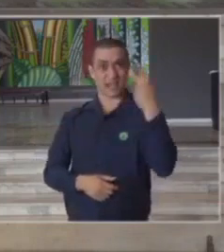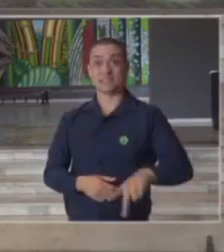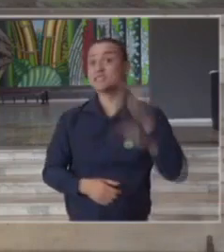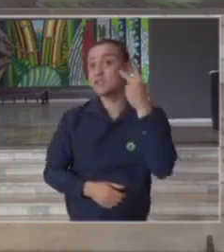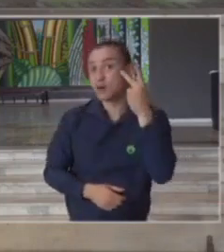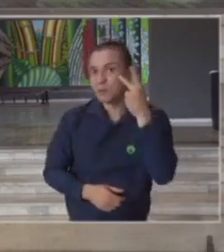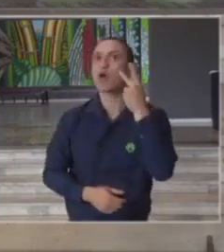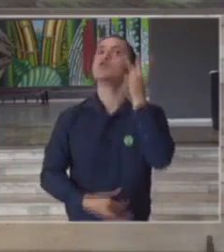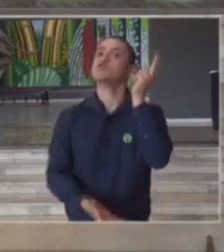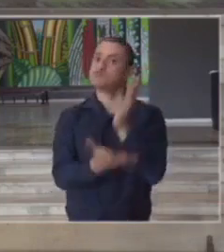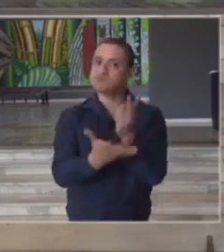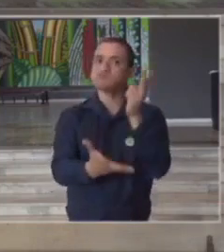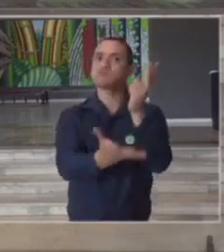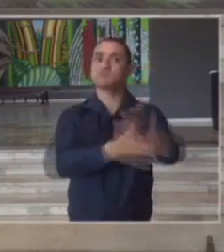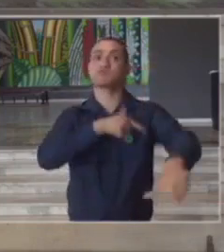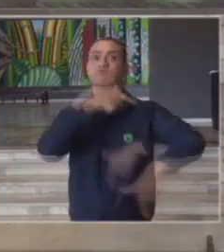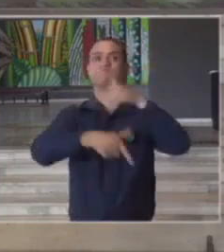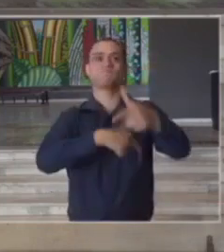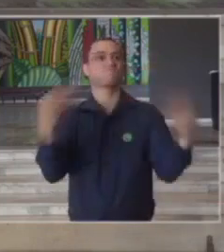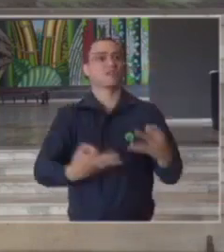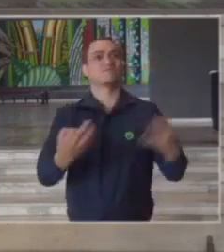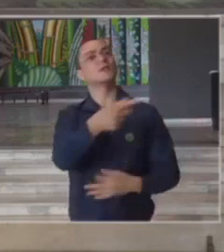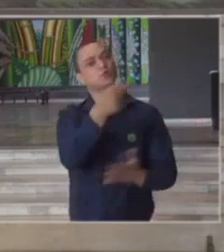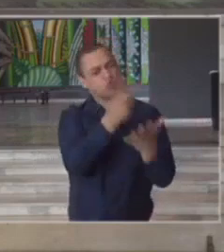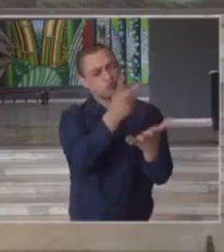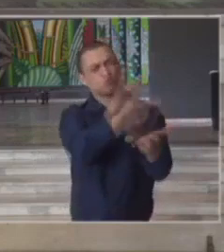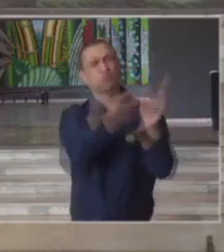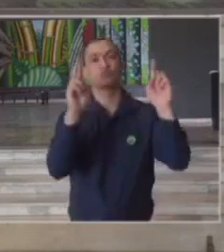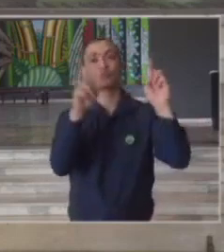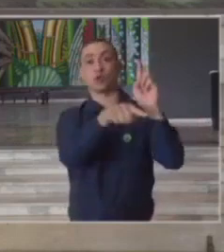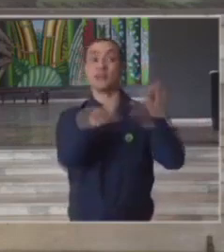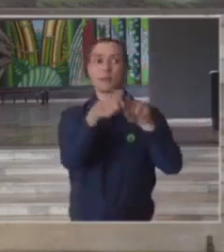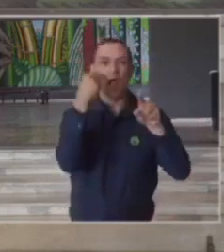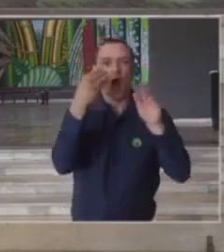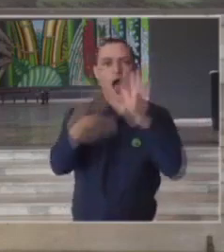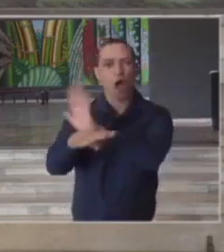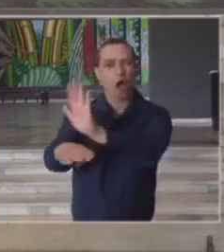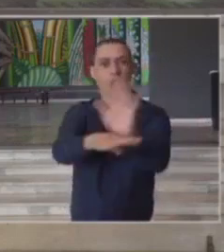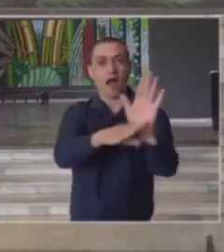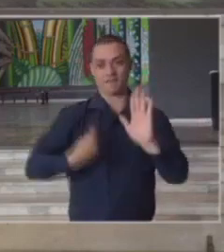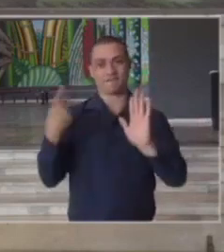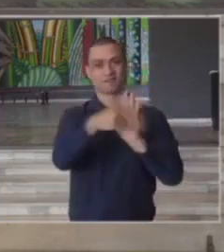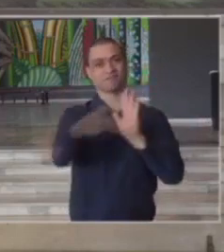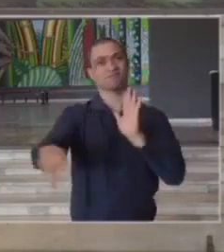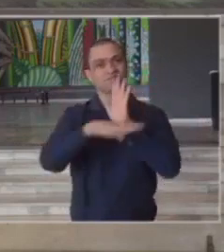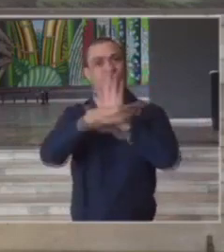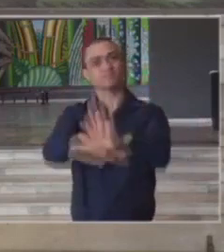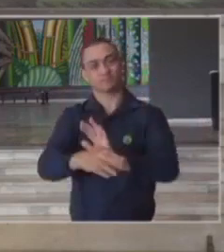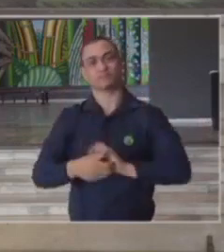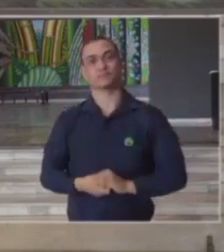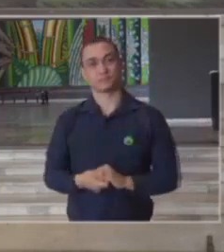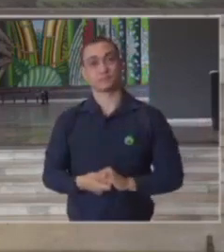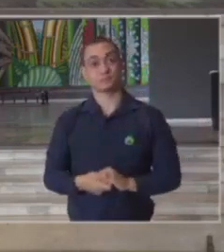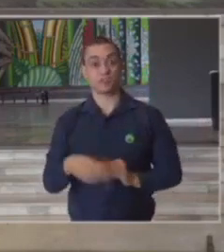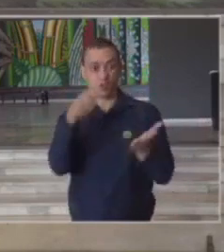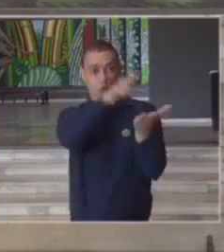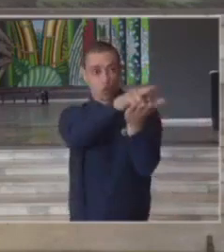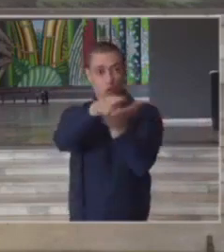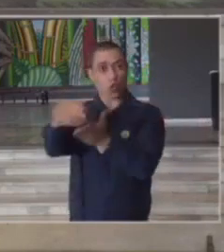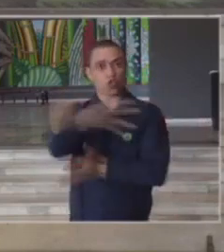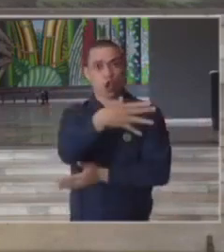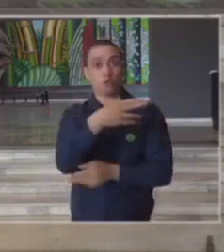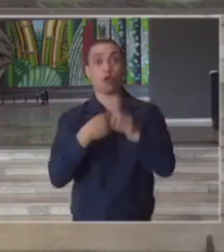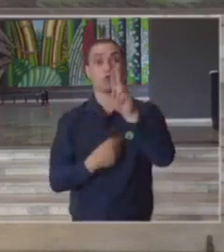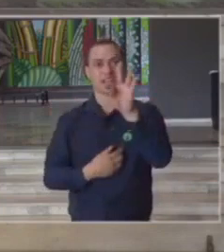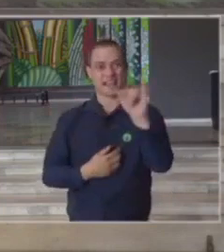Paulo continue realizando o seu trabalho exemplar e mais do que nunca ajudando a salvar vidas são 100 novos leitos de